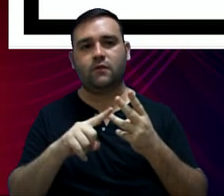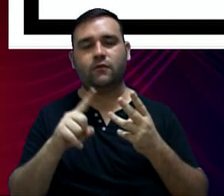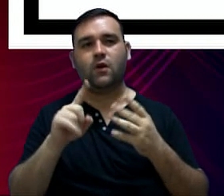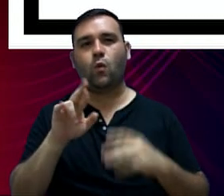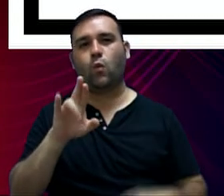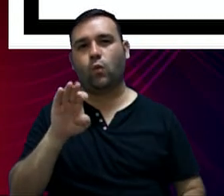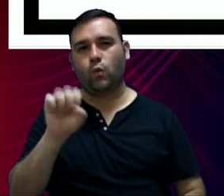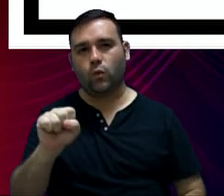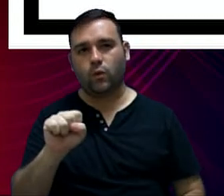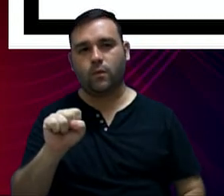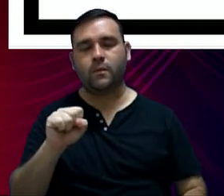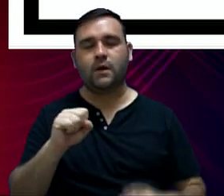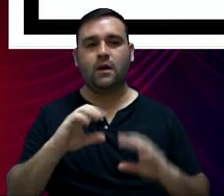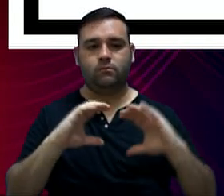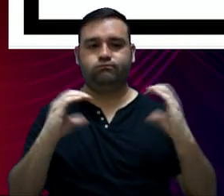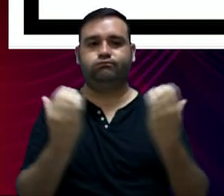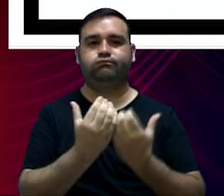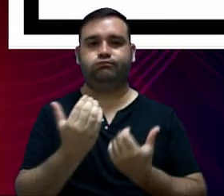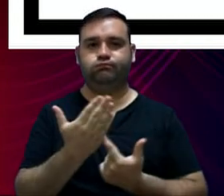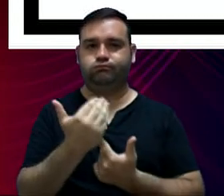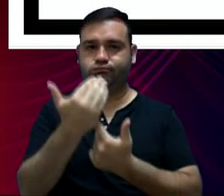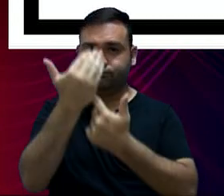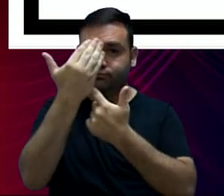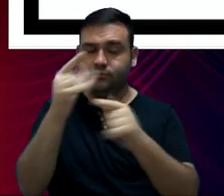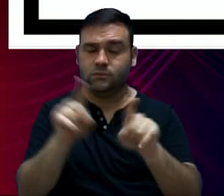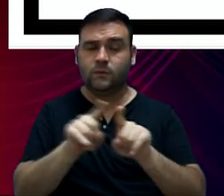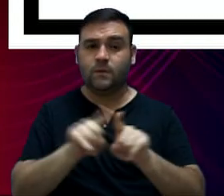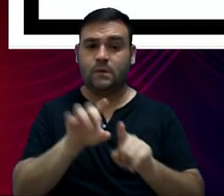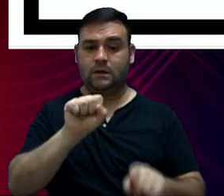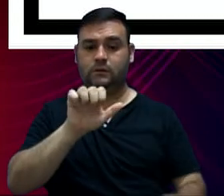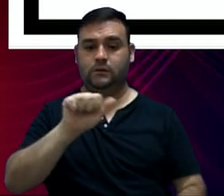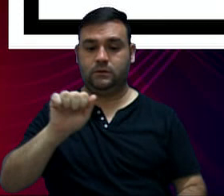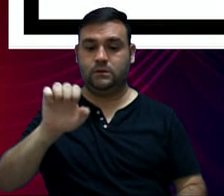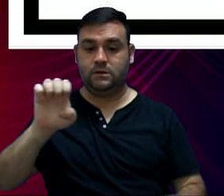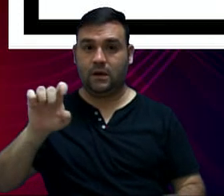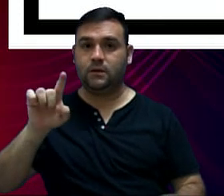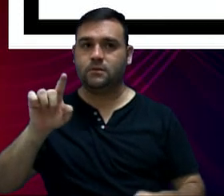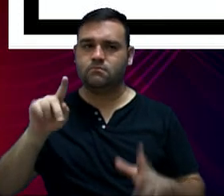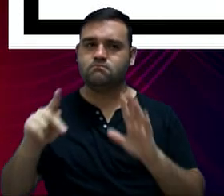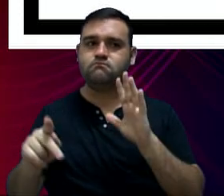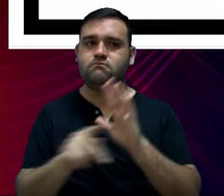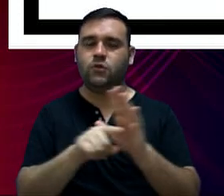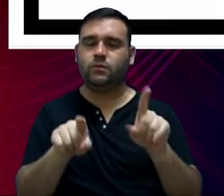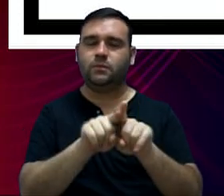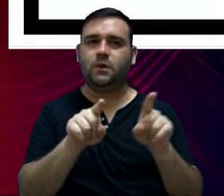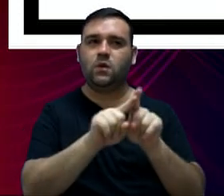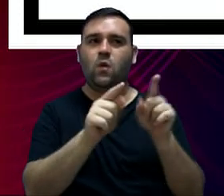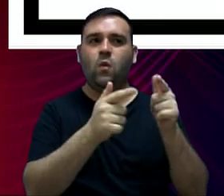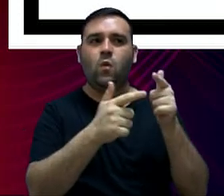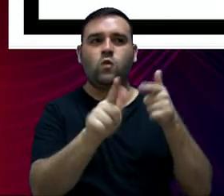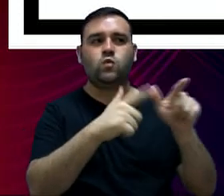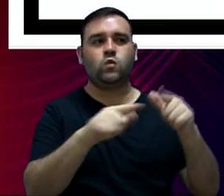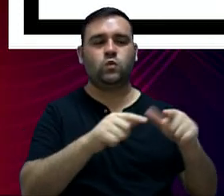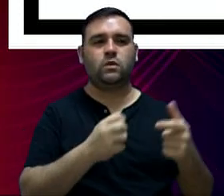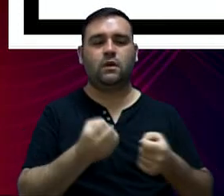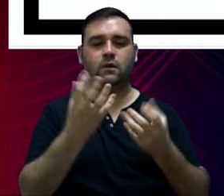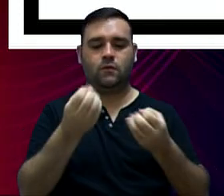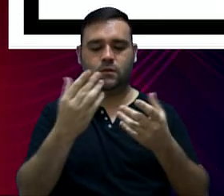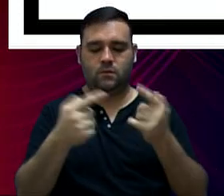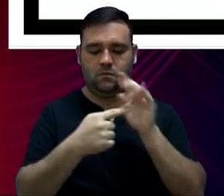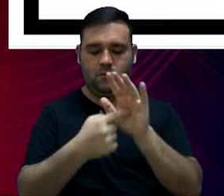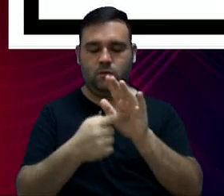URBIS, o Parque Tecnológico e o SAI fazem parte de todos os dados que serão